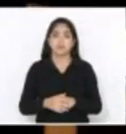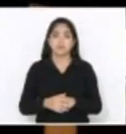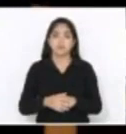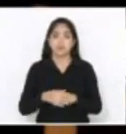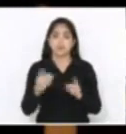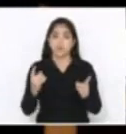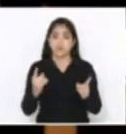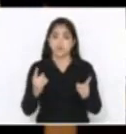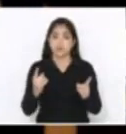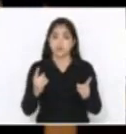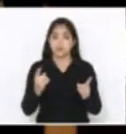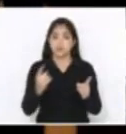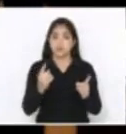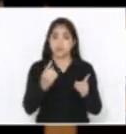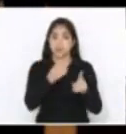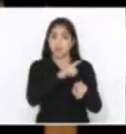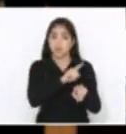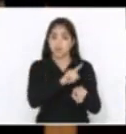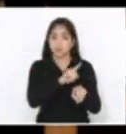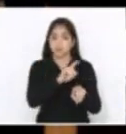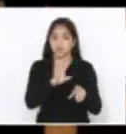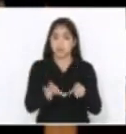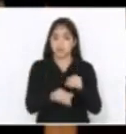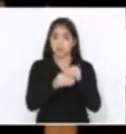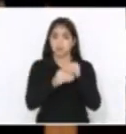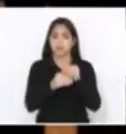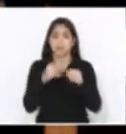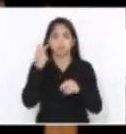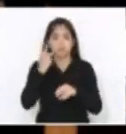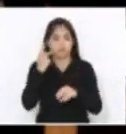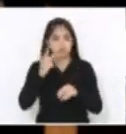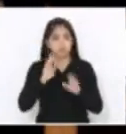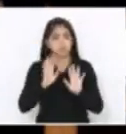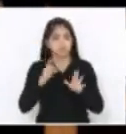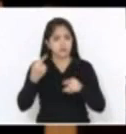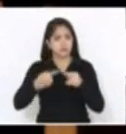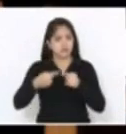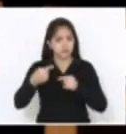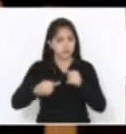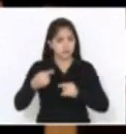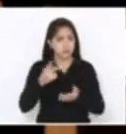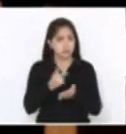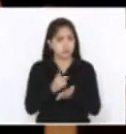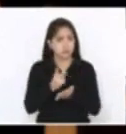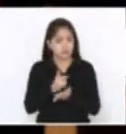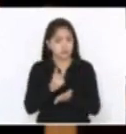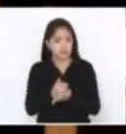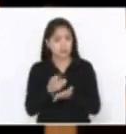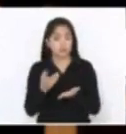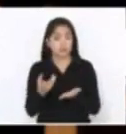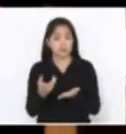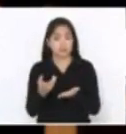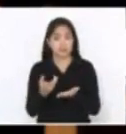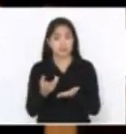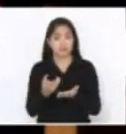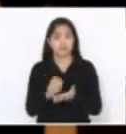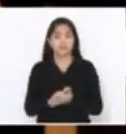a emenda parlamentar. Sempre discuti isso e, sem dúvida nenhuma, uma das grandes